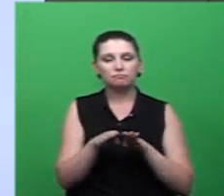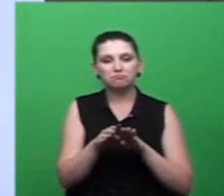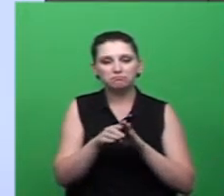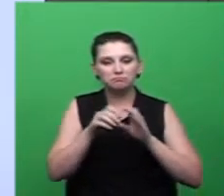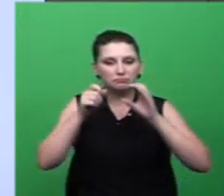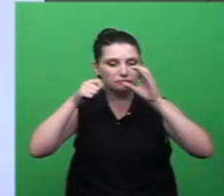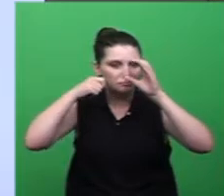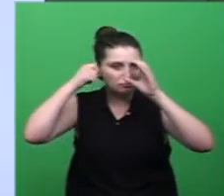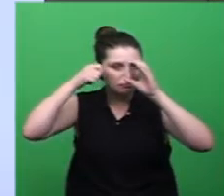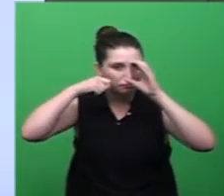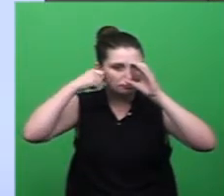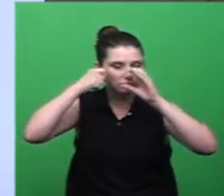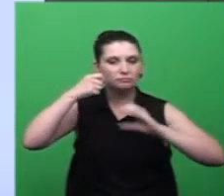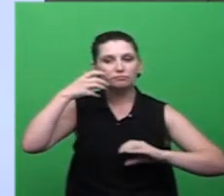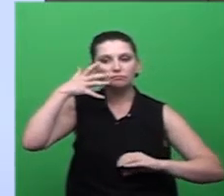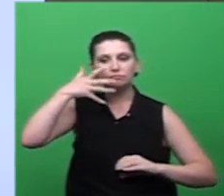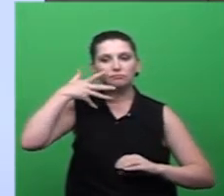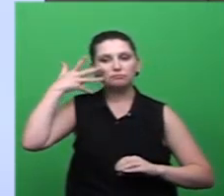e palestras, né,